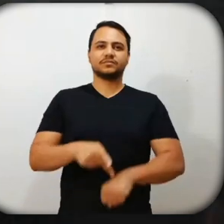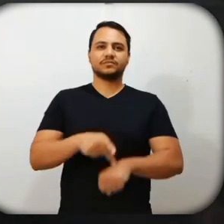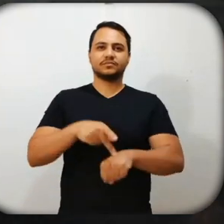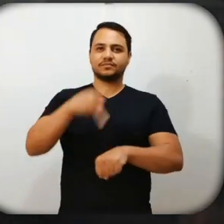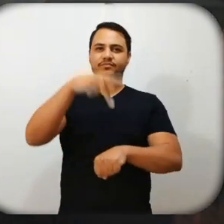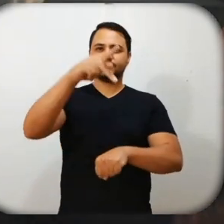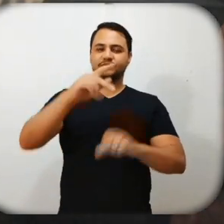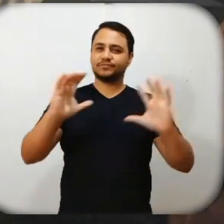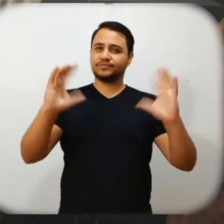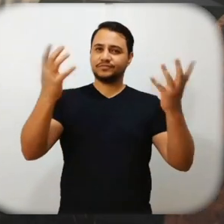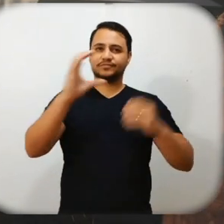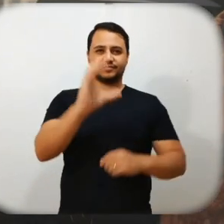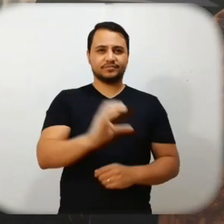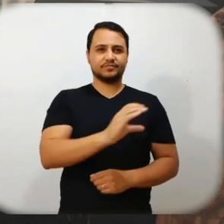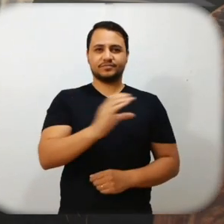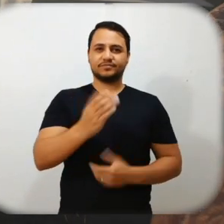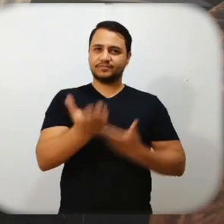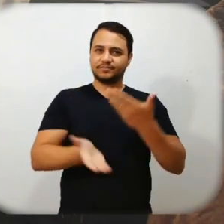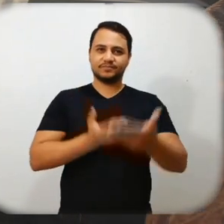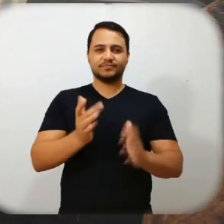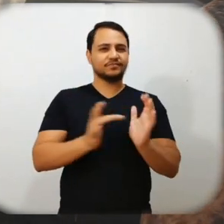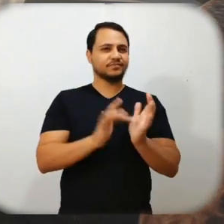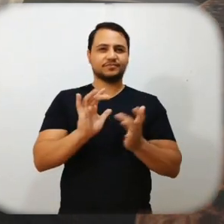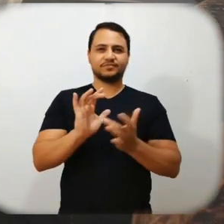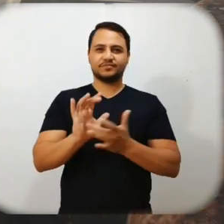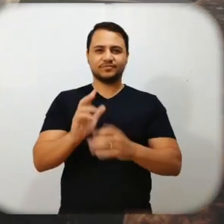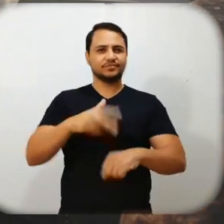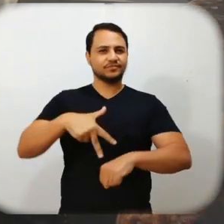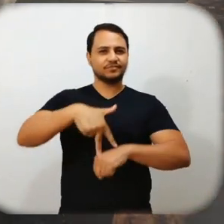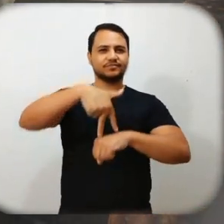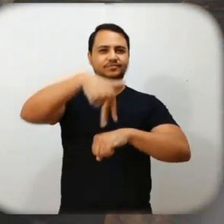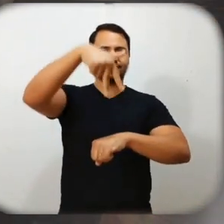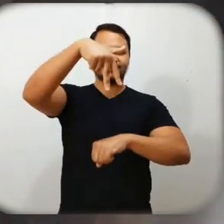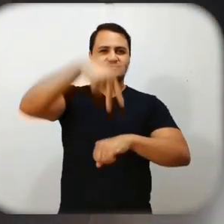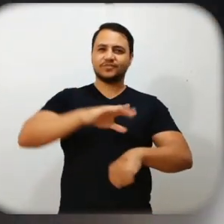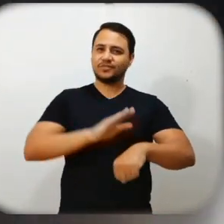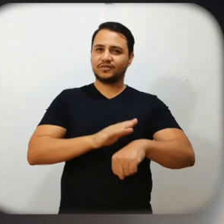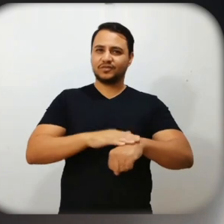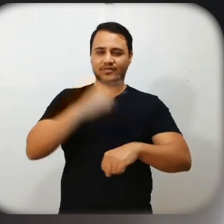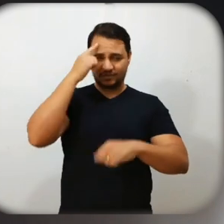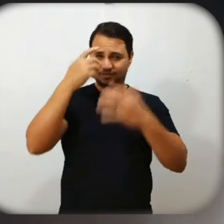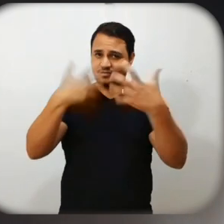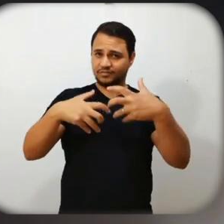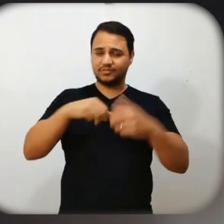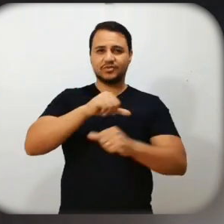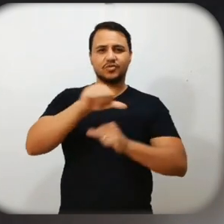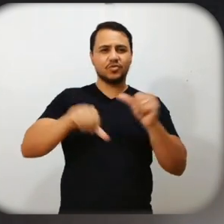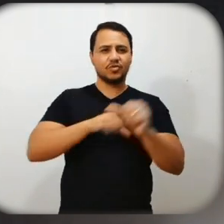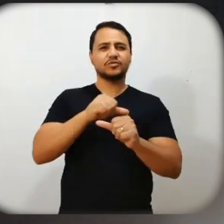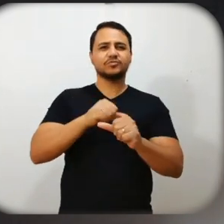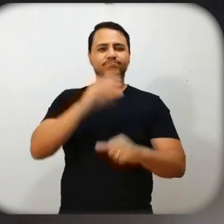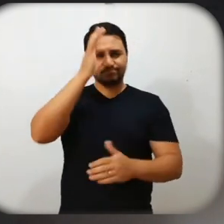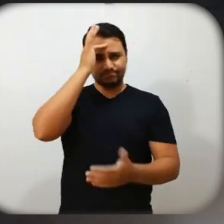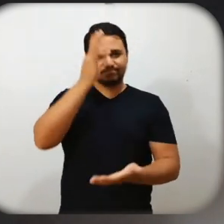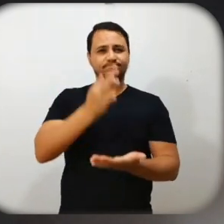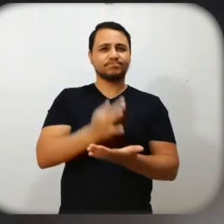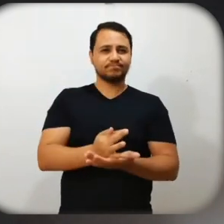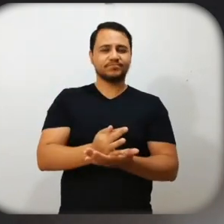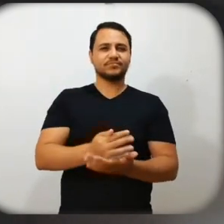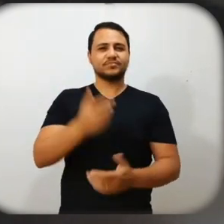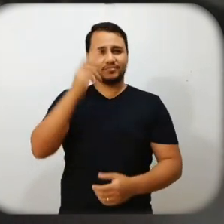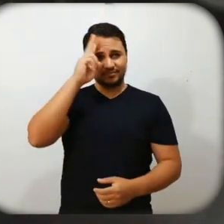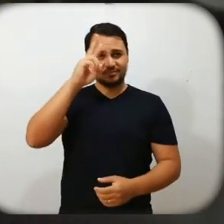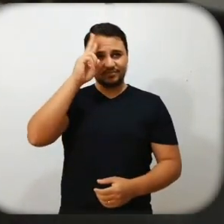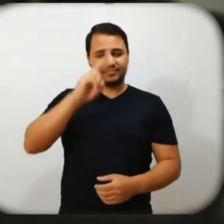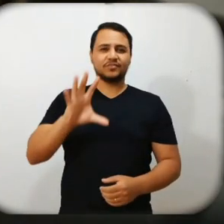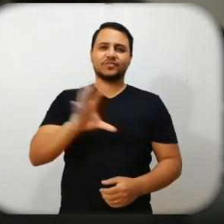A Páscoa é a festa cristã em celebração à ressurreição de Jesus. É tempo de reflexão e renovação da fé, relembrando